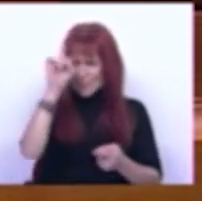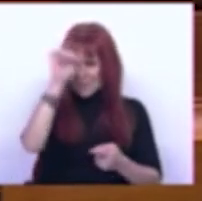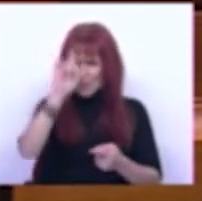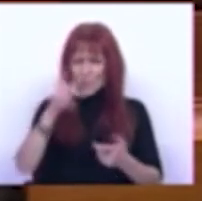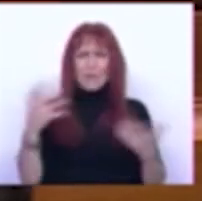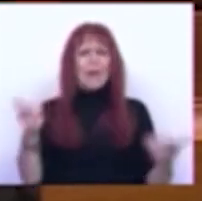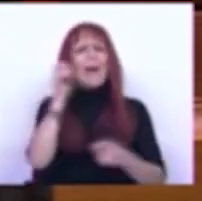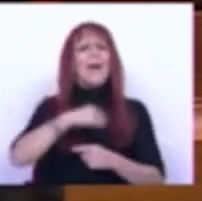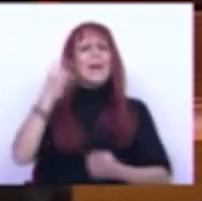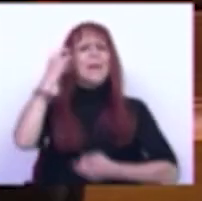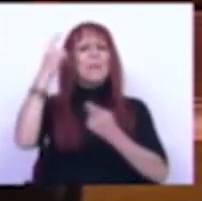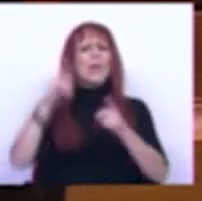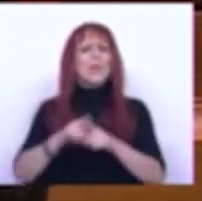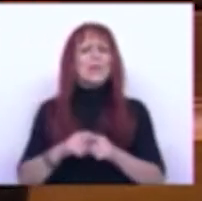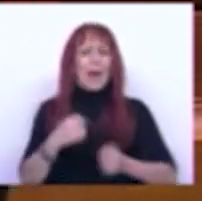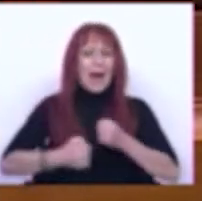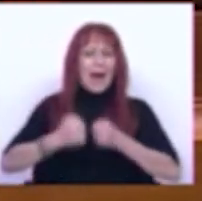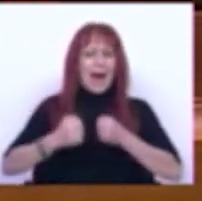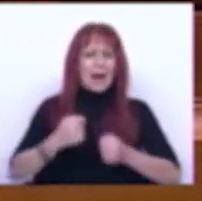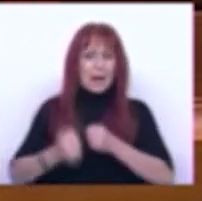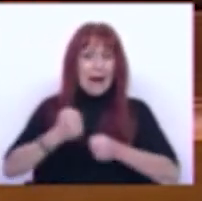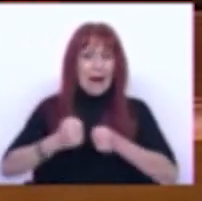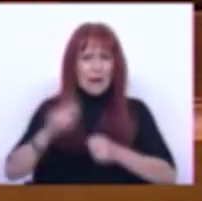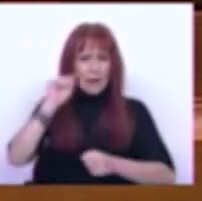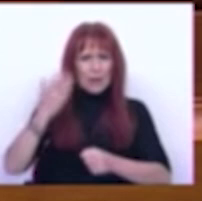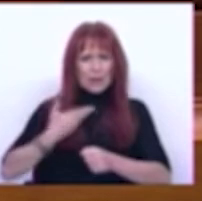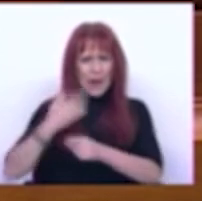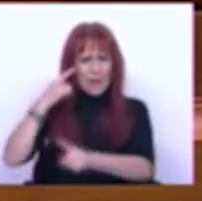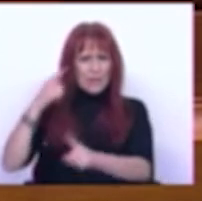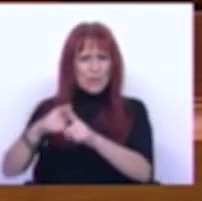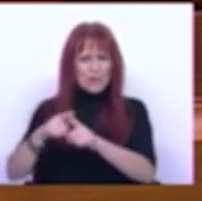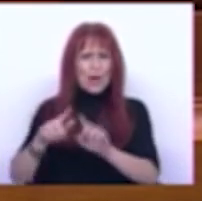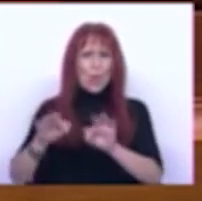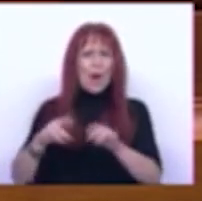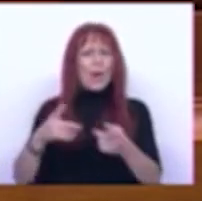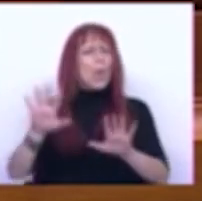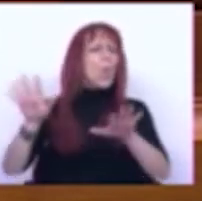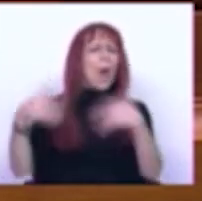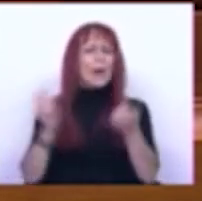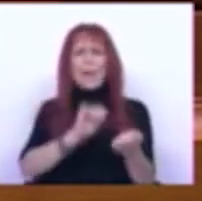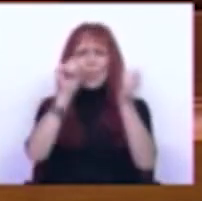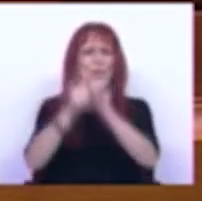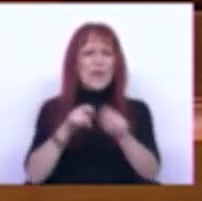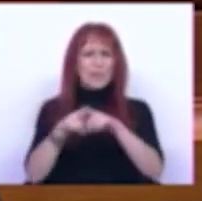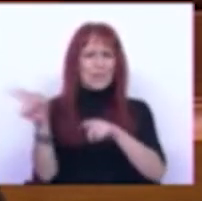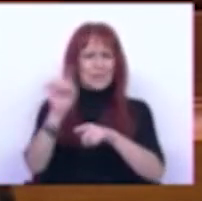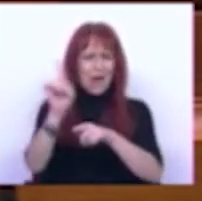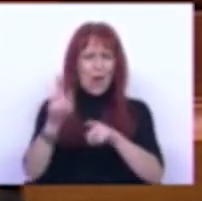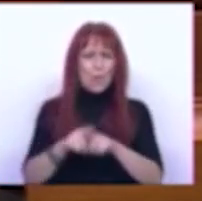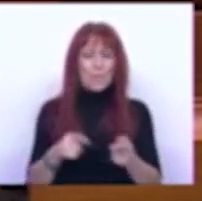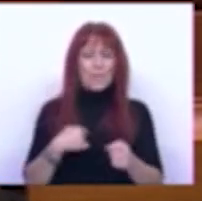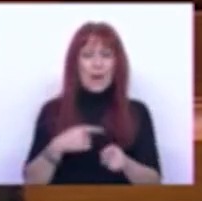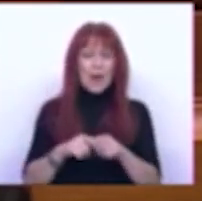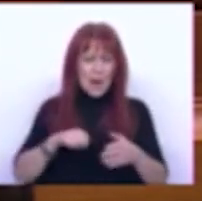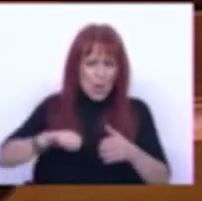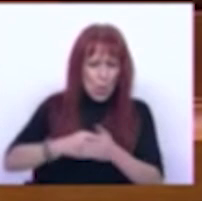quem pensar que esta corrida acelerada ao déficit sinaliza uma qualquer mudança de política A